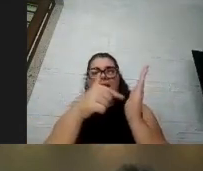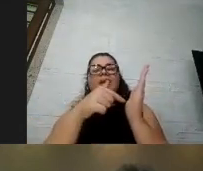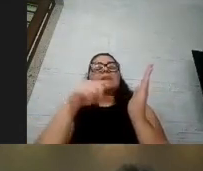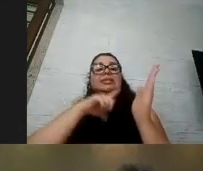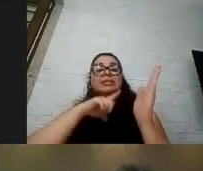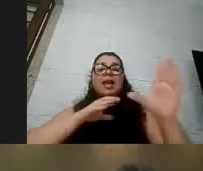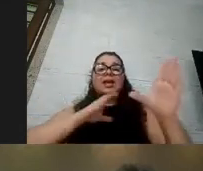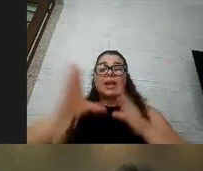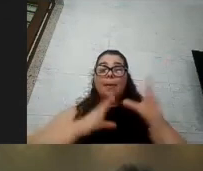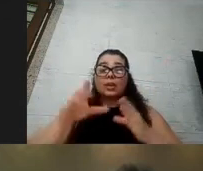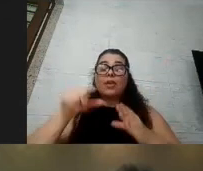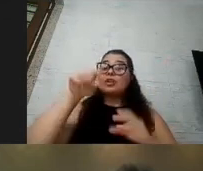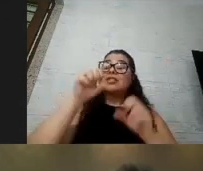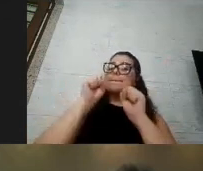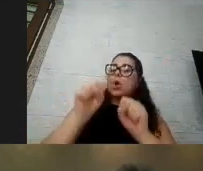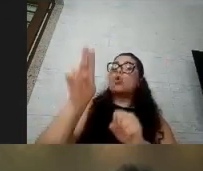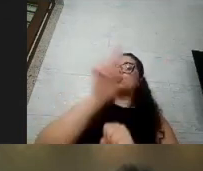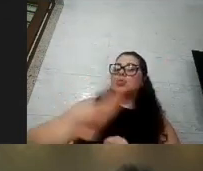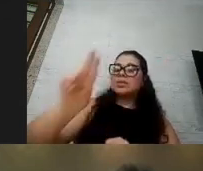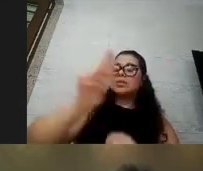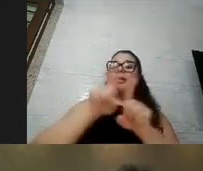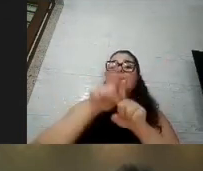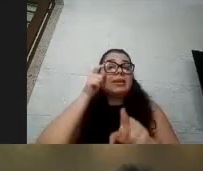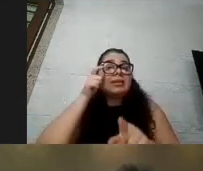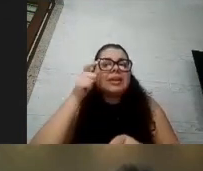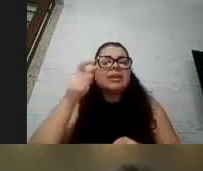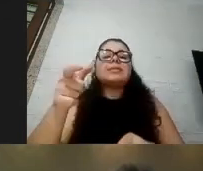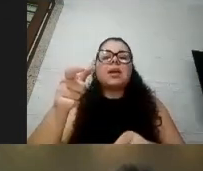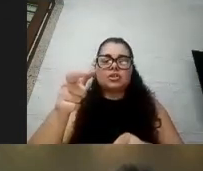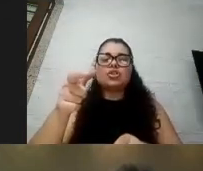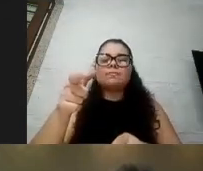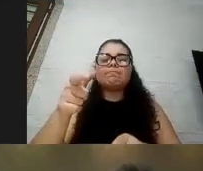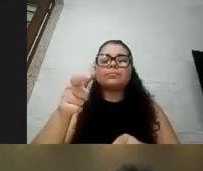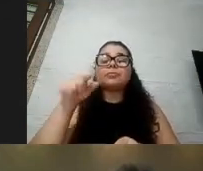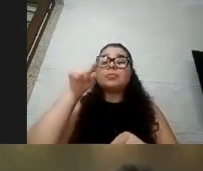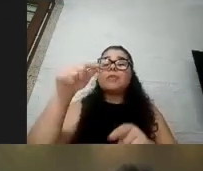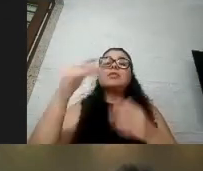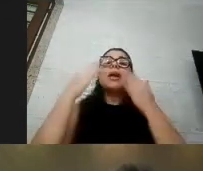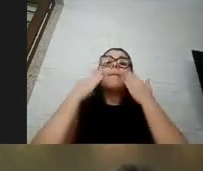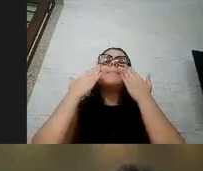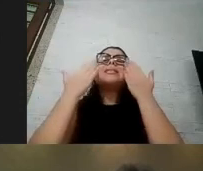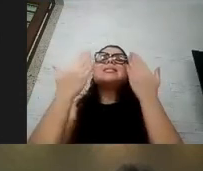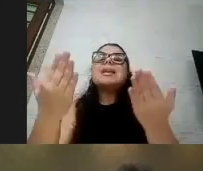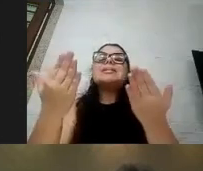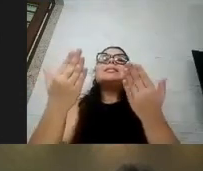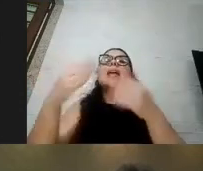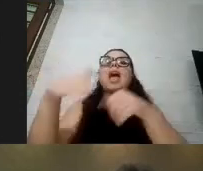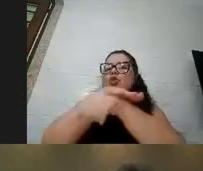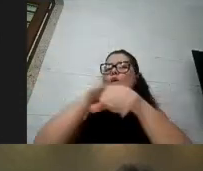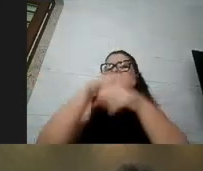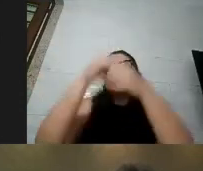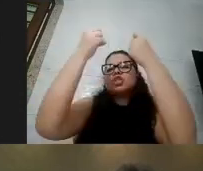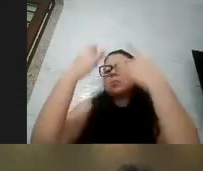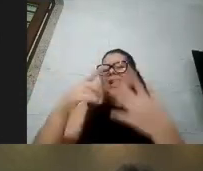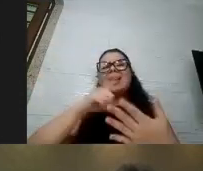pode ser também uma ferramenta interessante o Mekael para você apresentar o assunto para ele uma cartilha